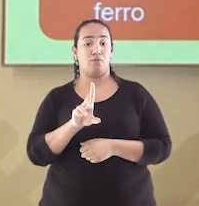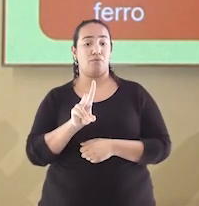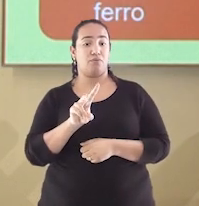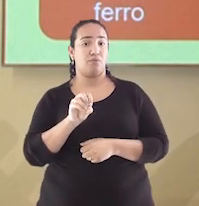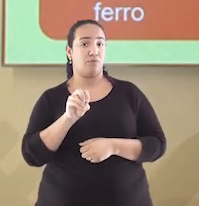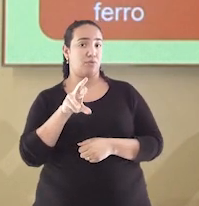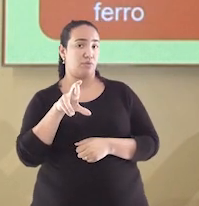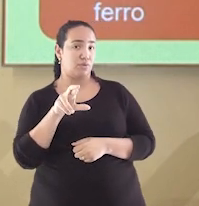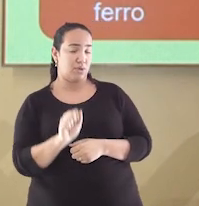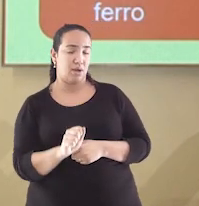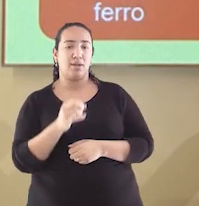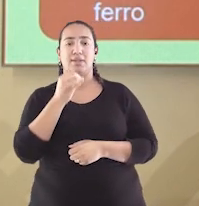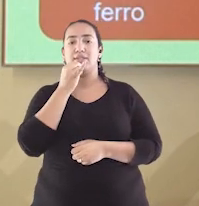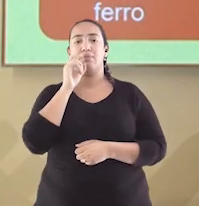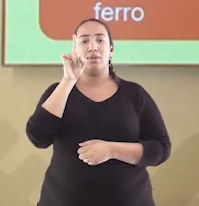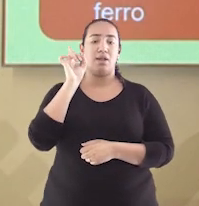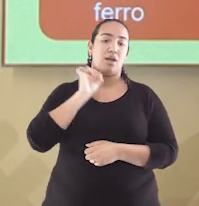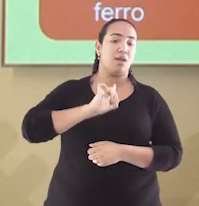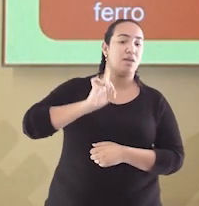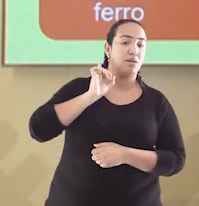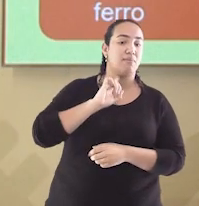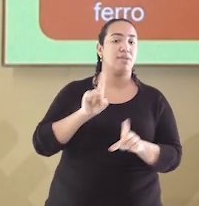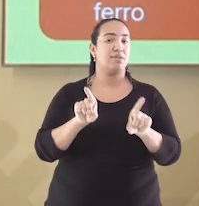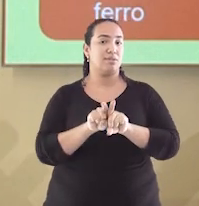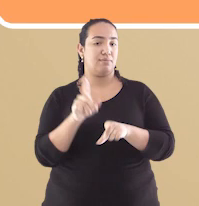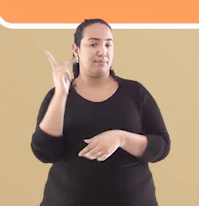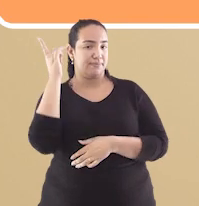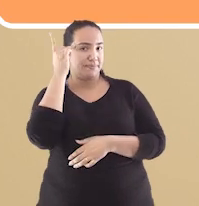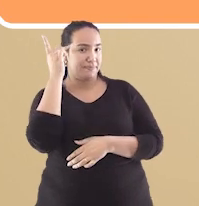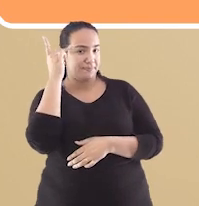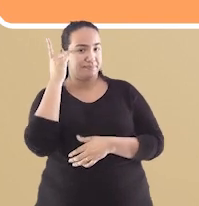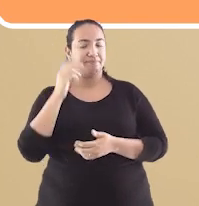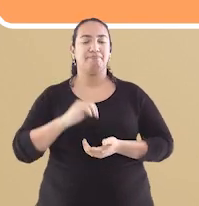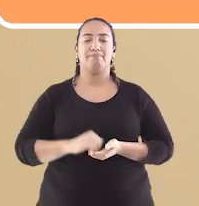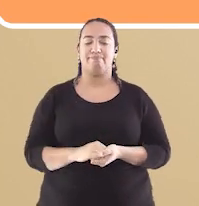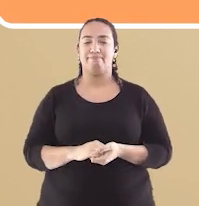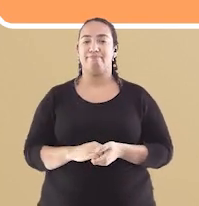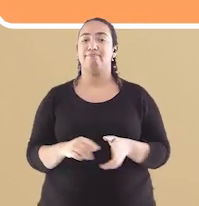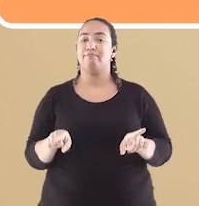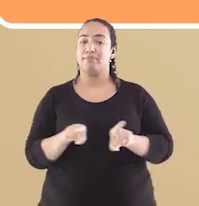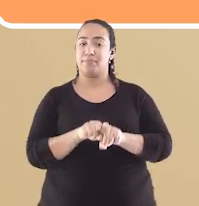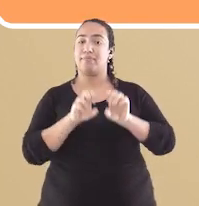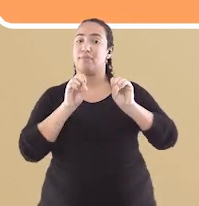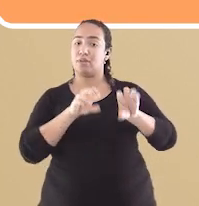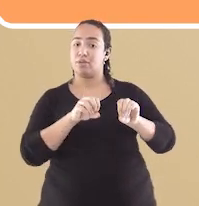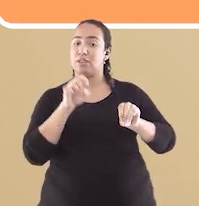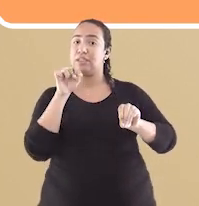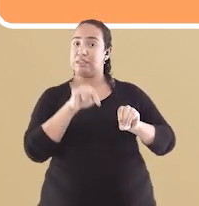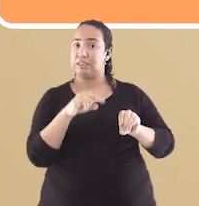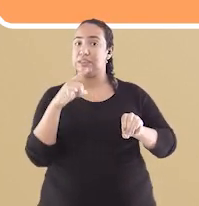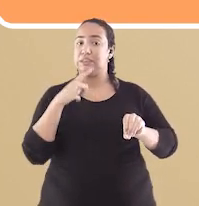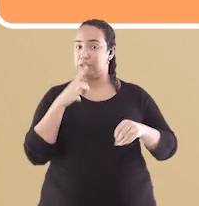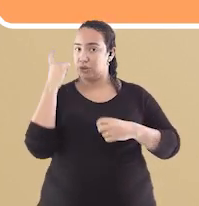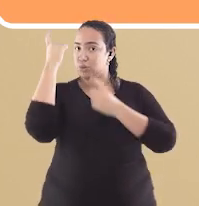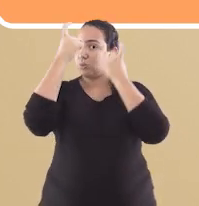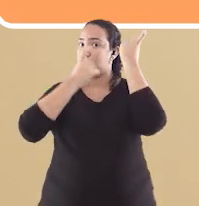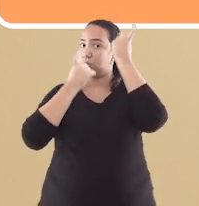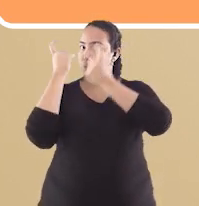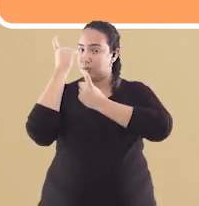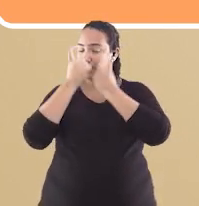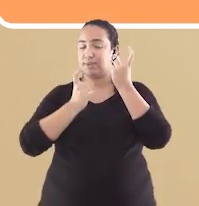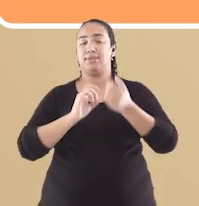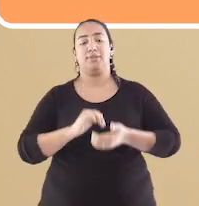ferro, tanto em Minas Gerais Portugueses como em São Paulo. A educação também foi uma das preocupações do monarca